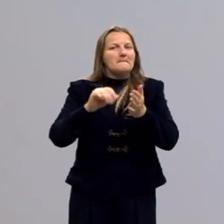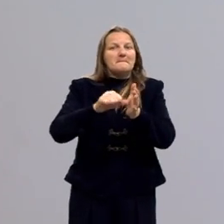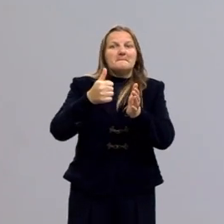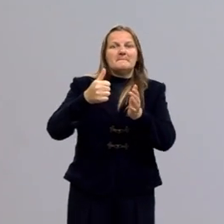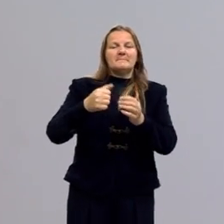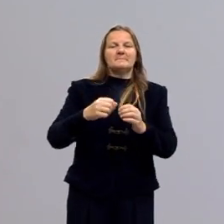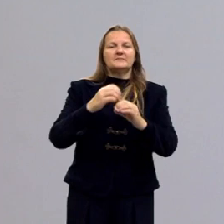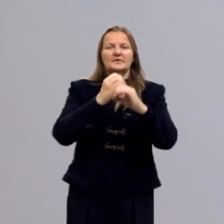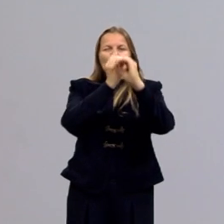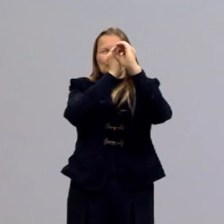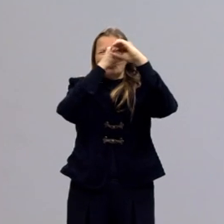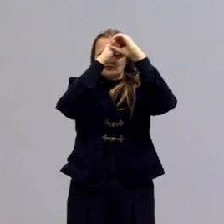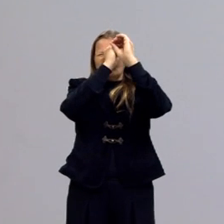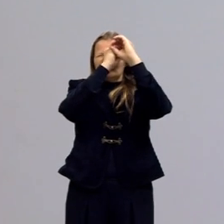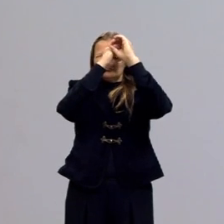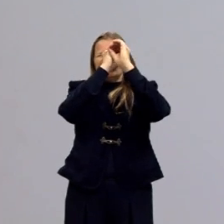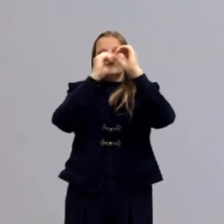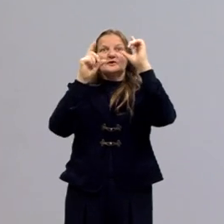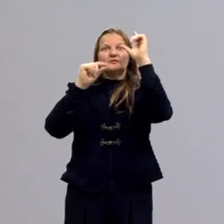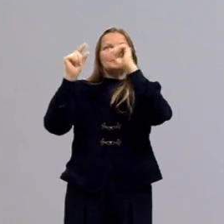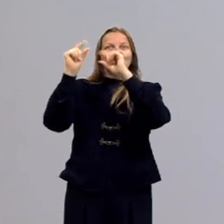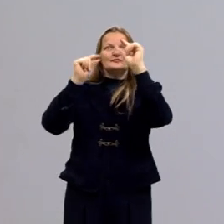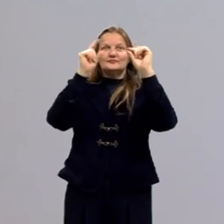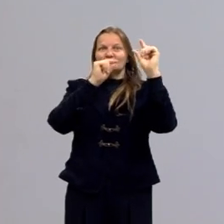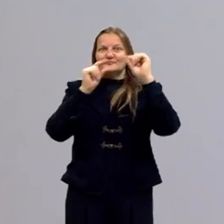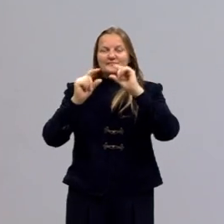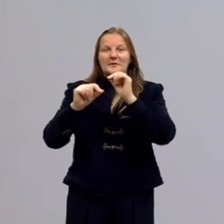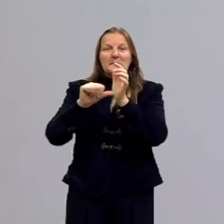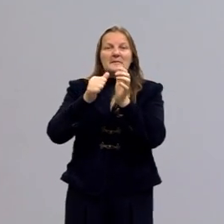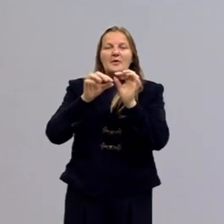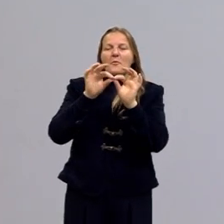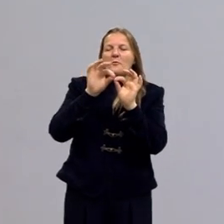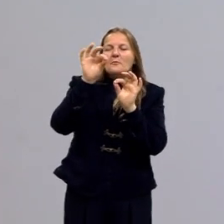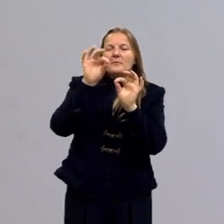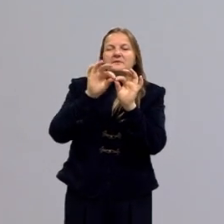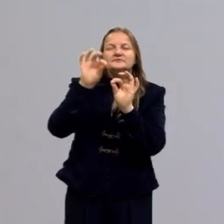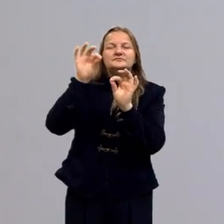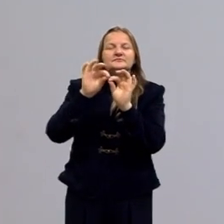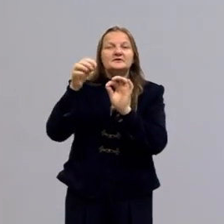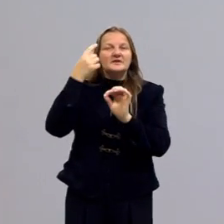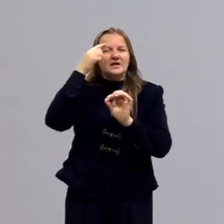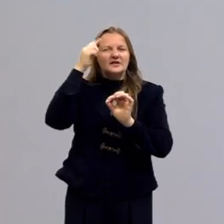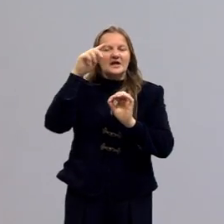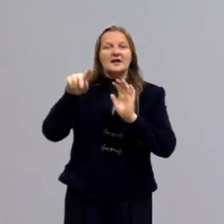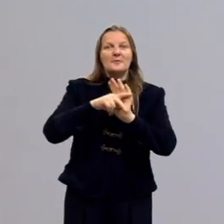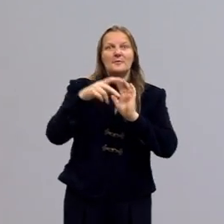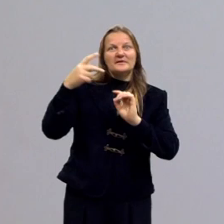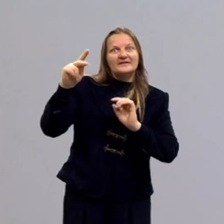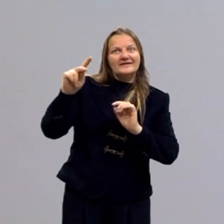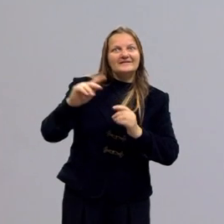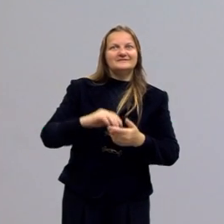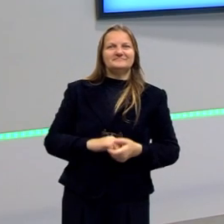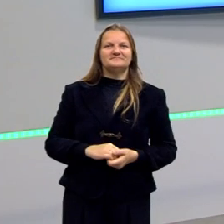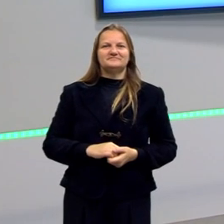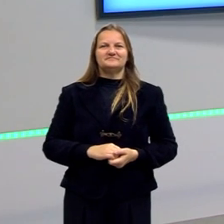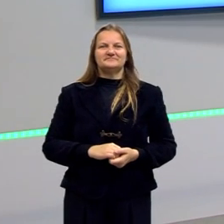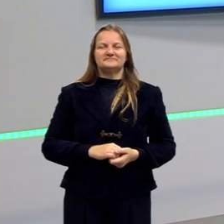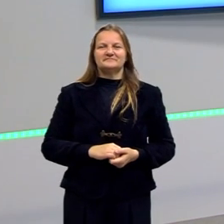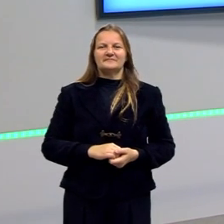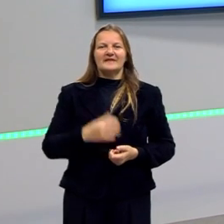a medir as estrelas, certo? Então, foi bem importante também as ideias, os estudos de Anaximandro.